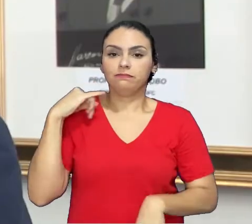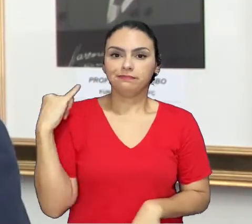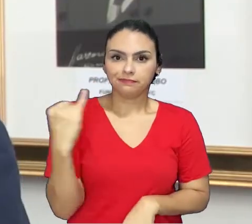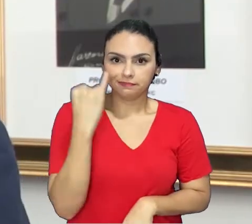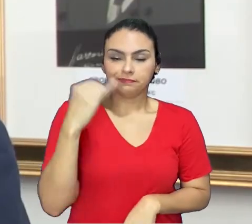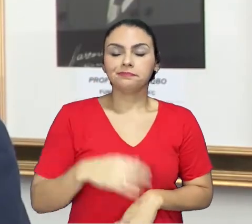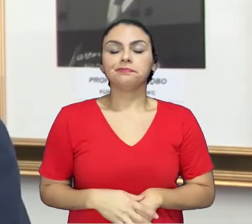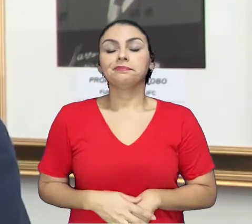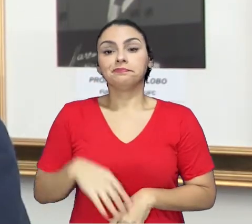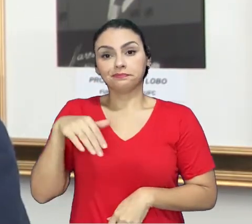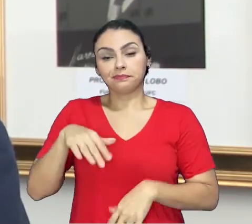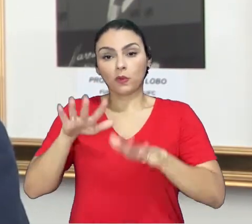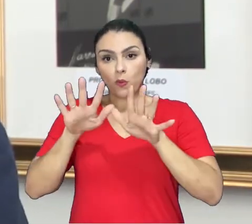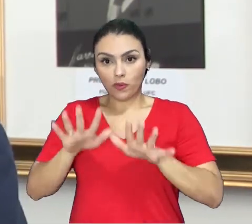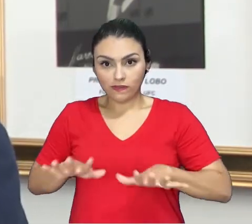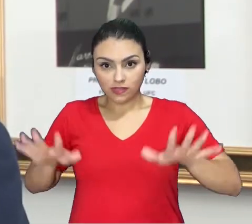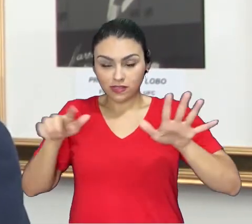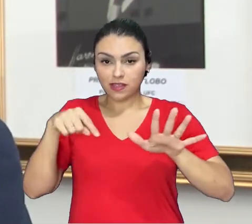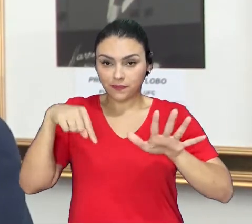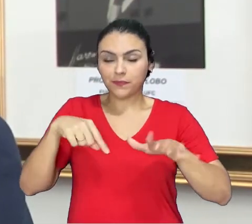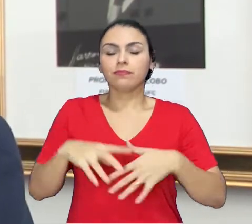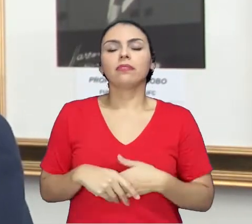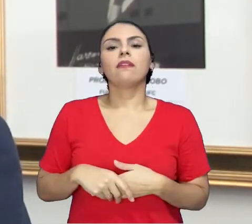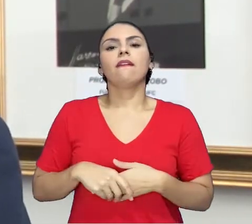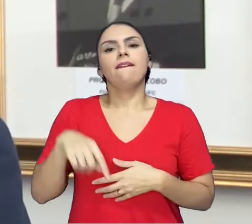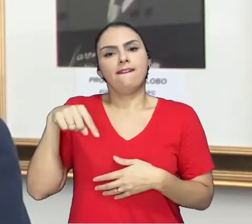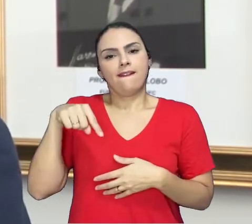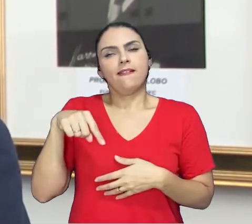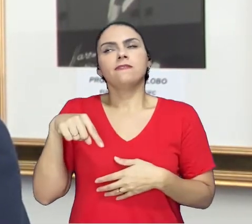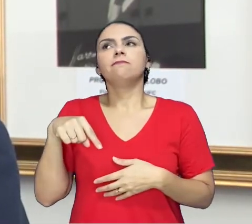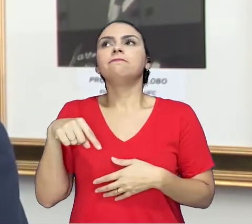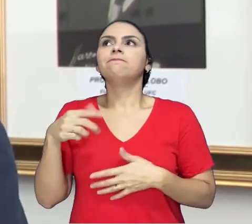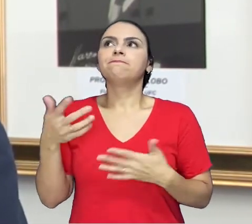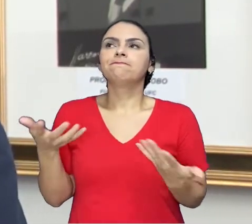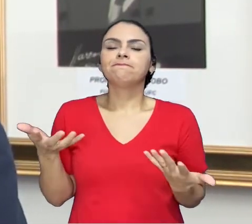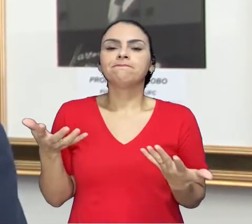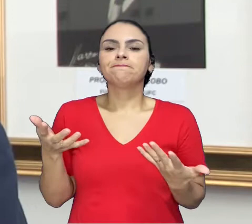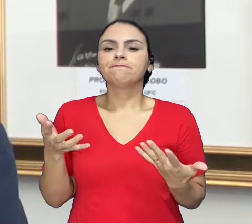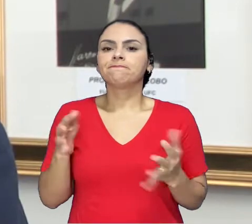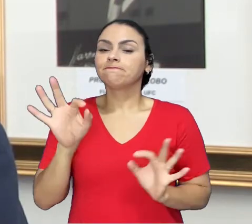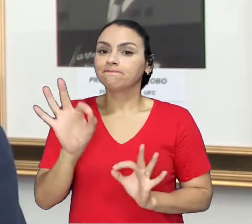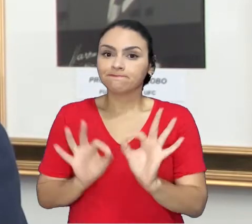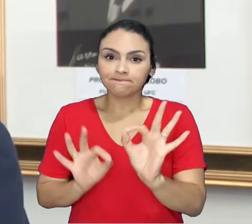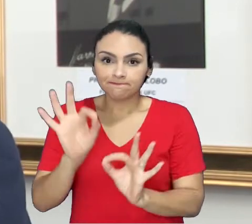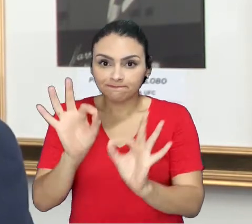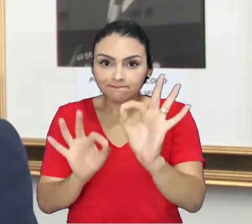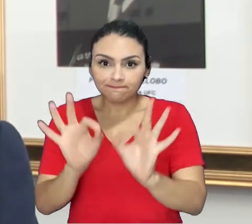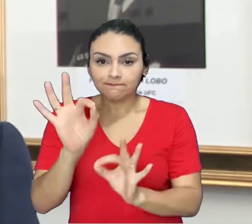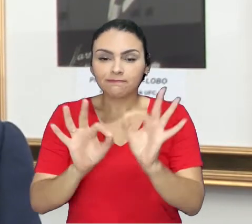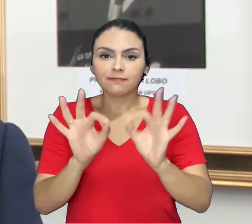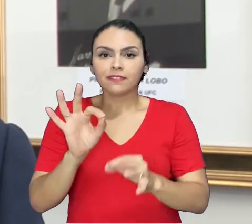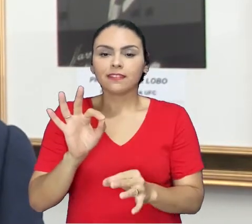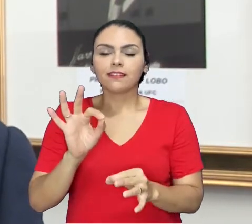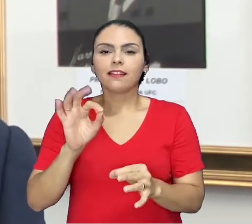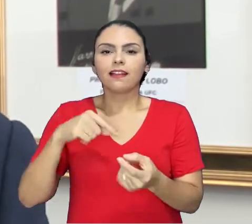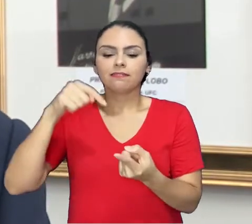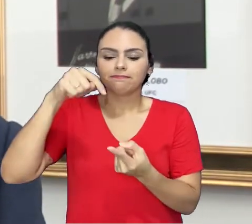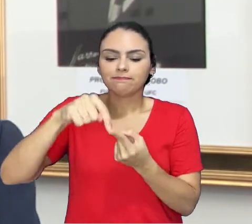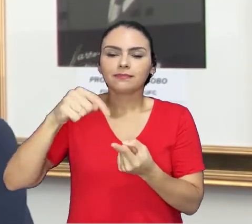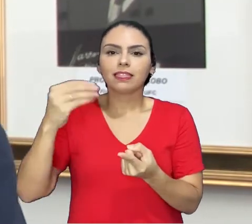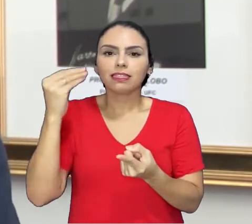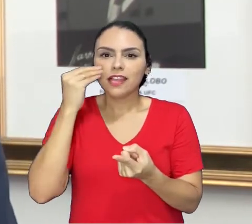A universidade realizou mais de 10 mil testes